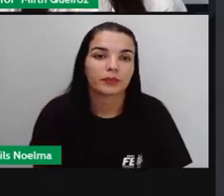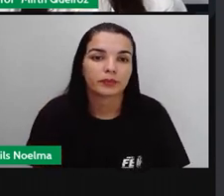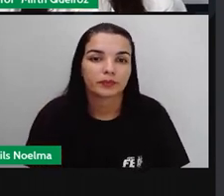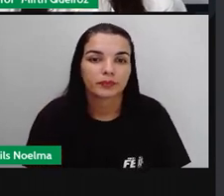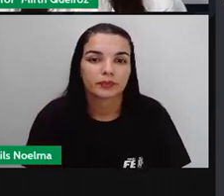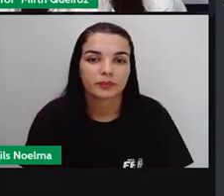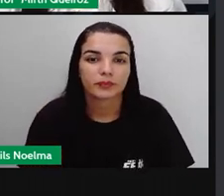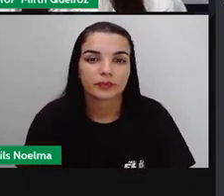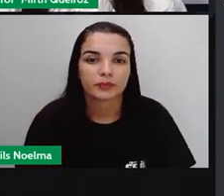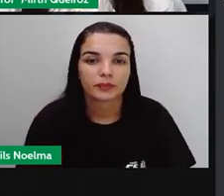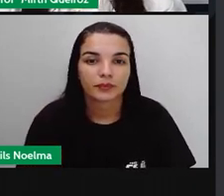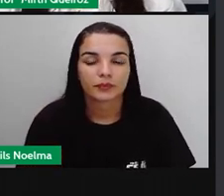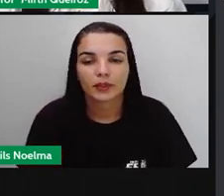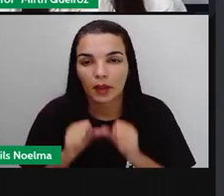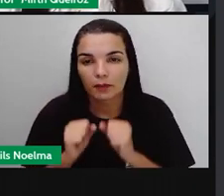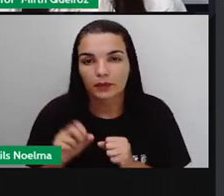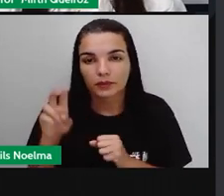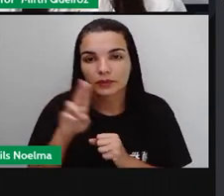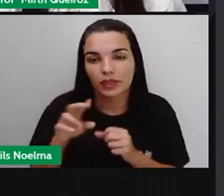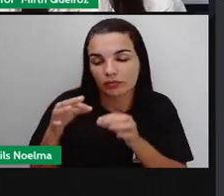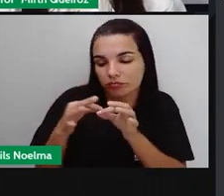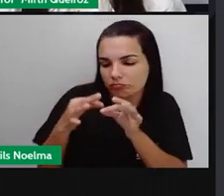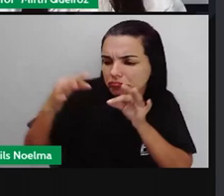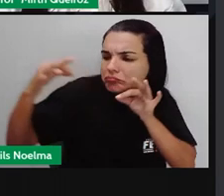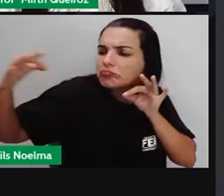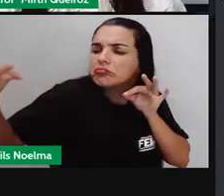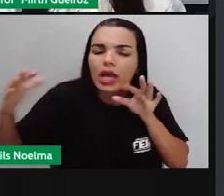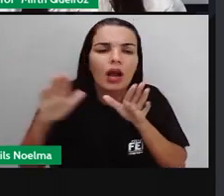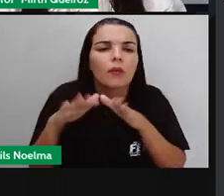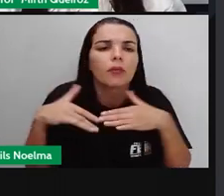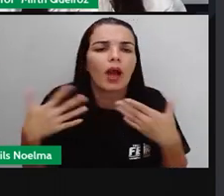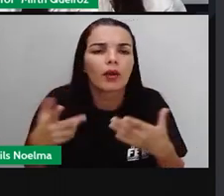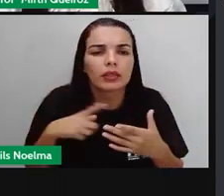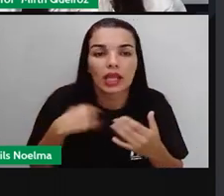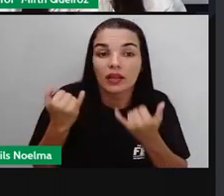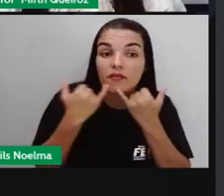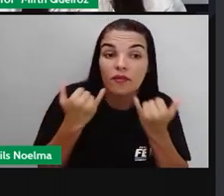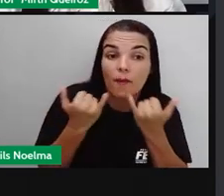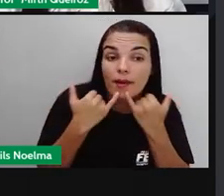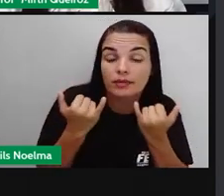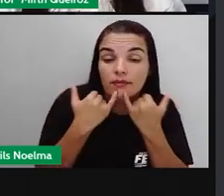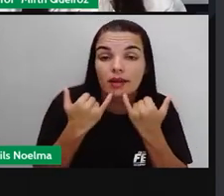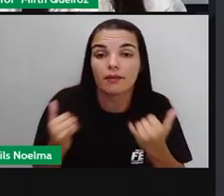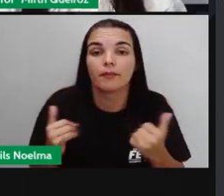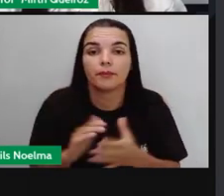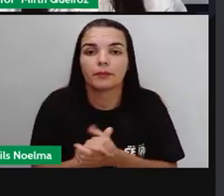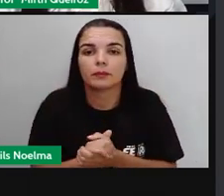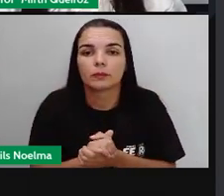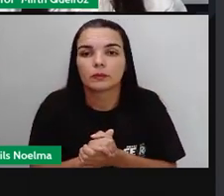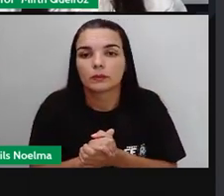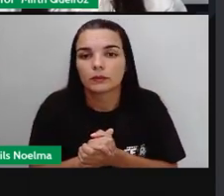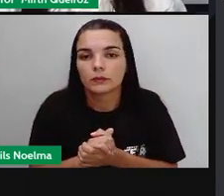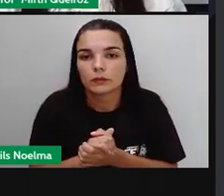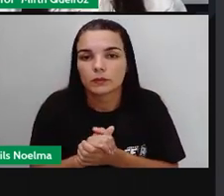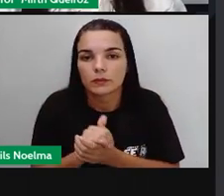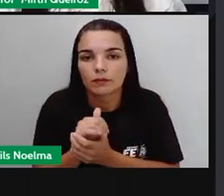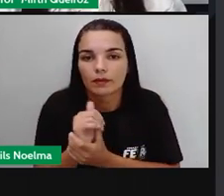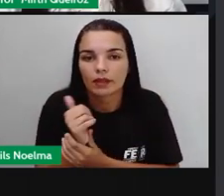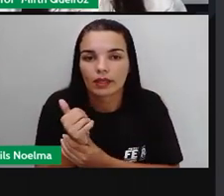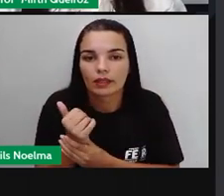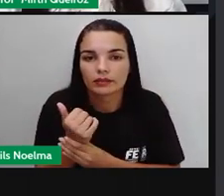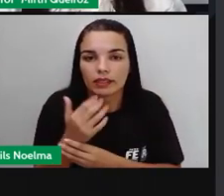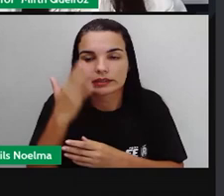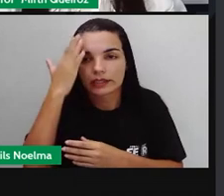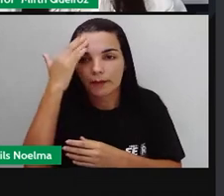analisar a distância entre eles. A gente já pega alguma informação aqui. E a gente se